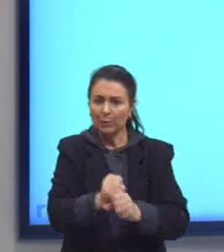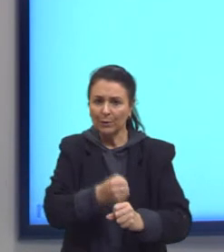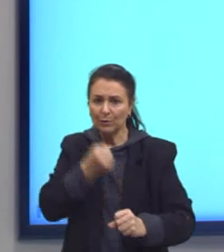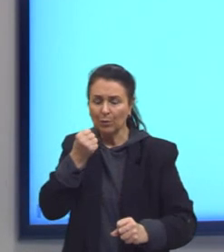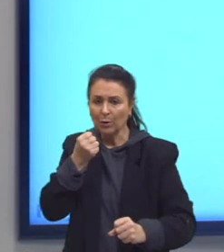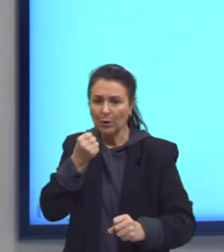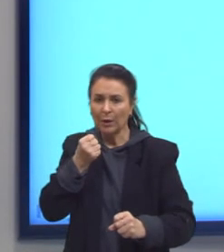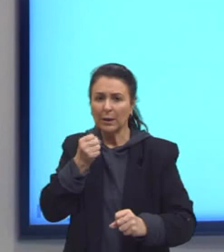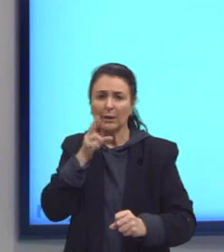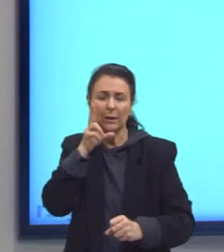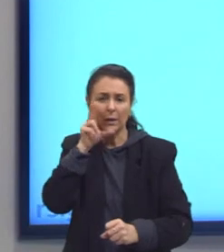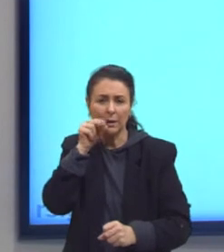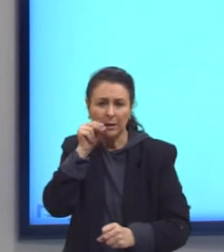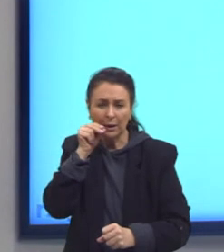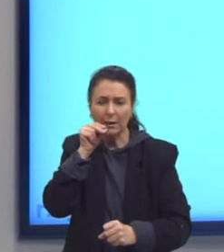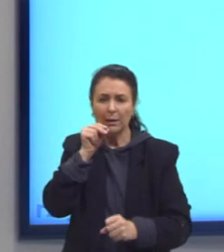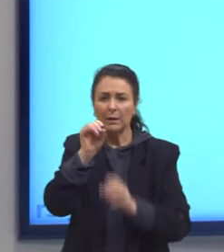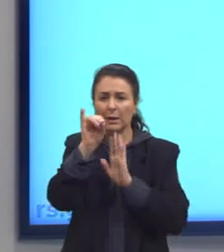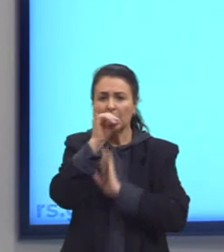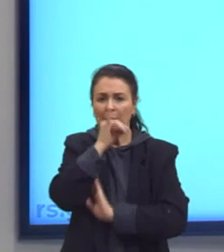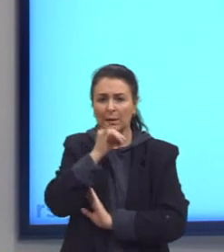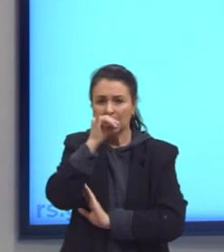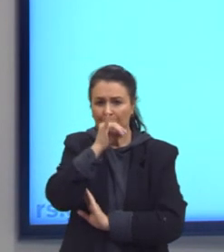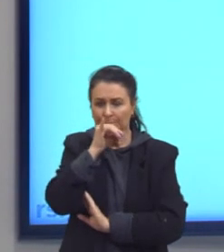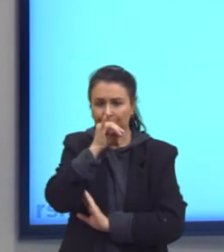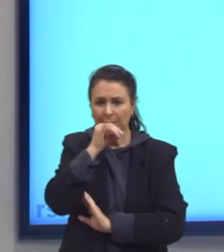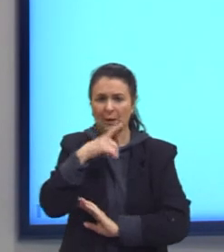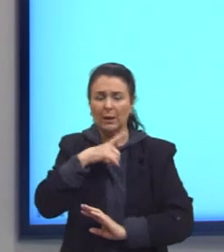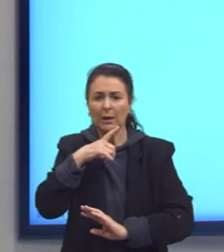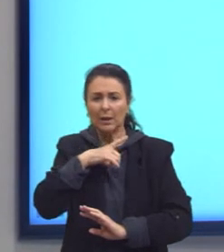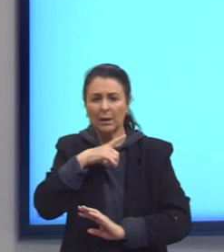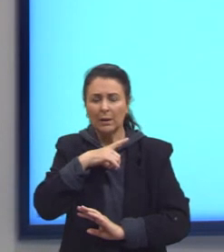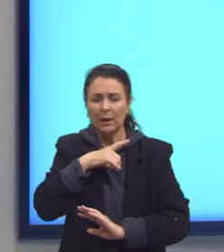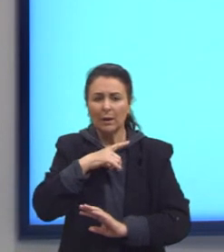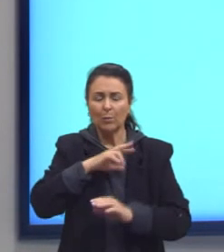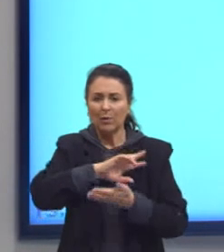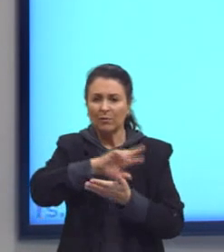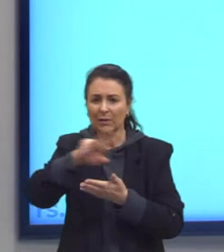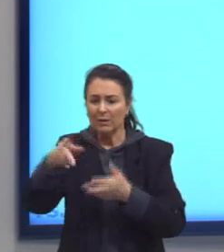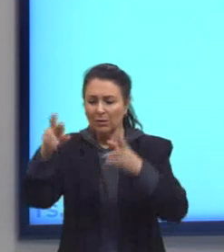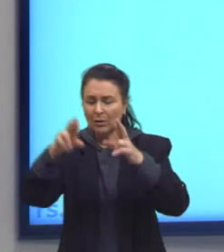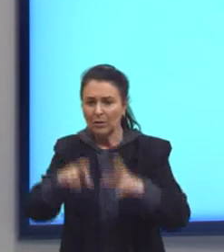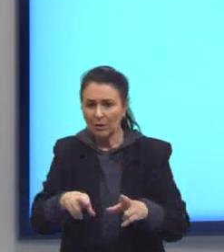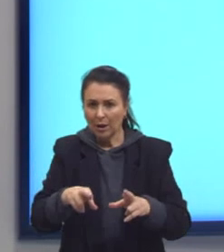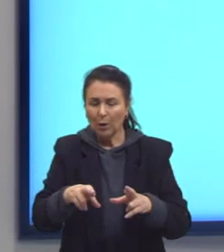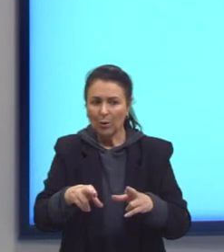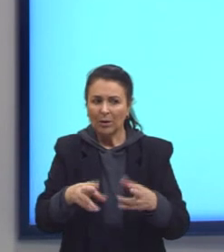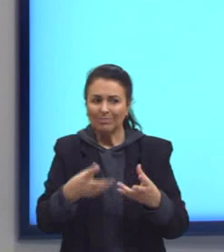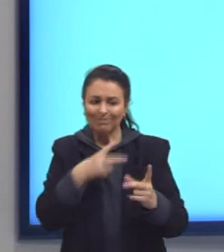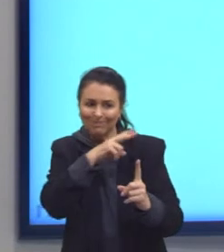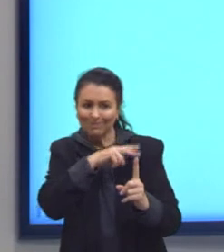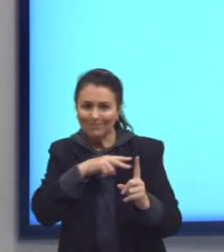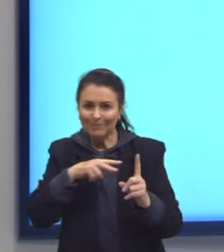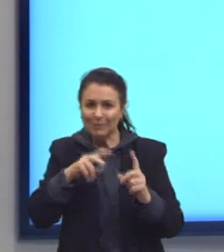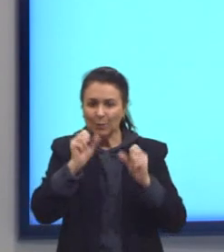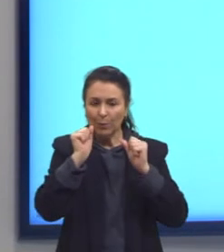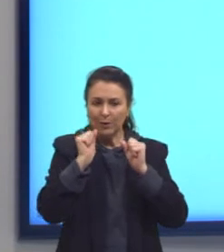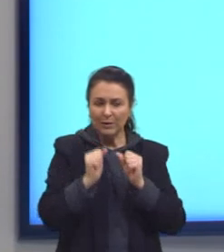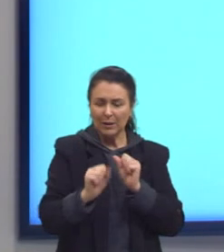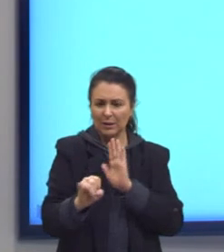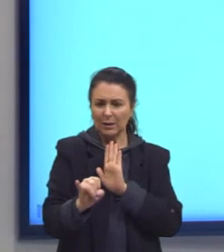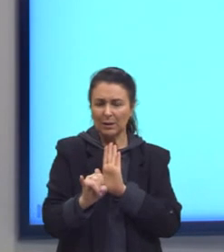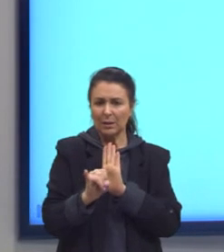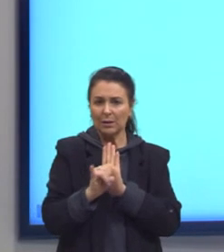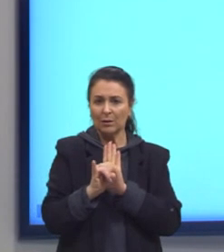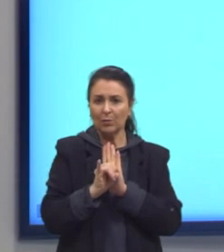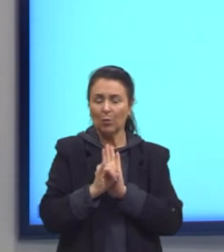escala. Sua língua materna é o português, uma variação regional que, sob muitos aspectos, poderia ser identificada